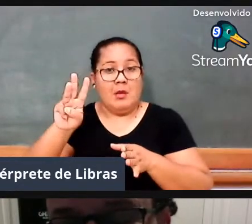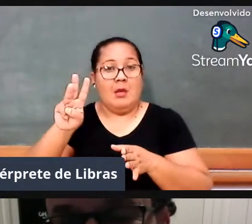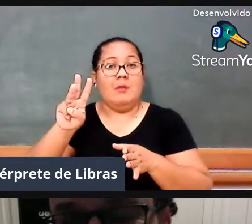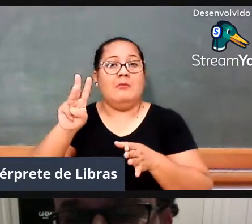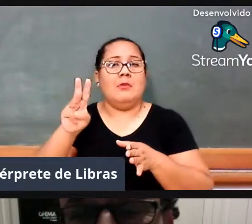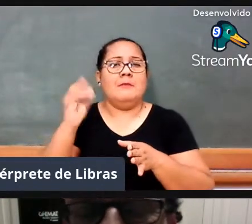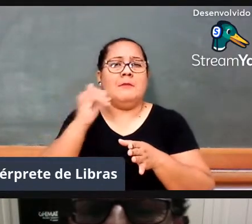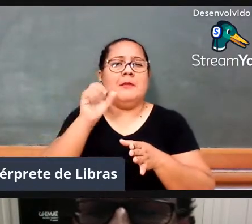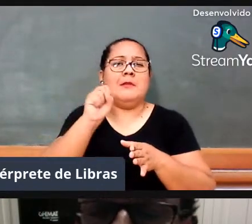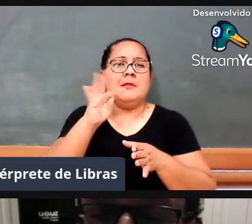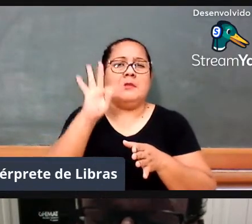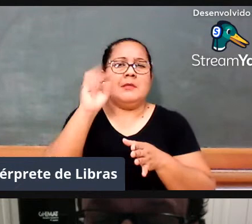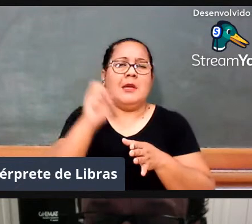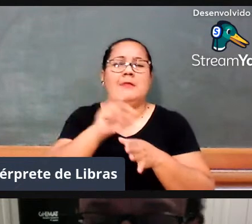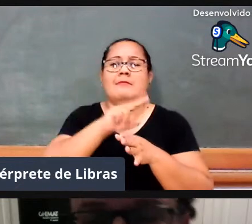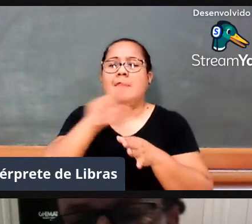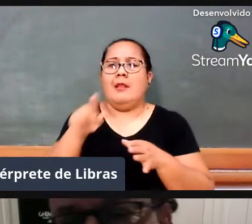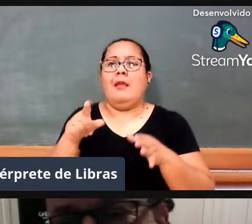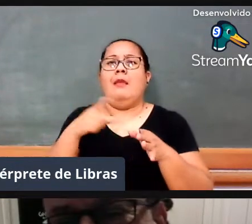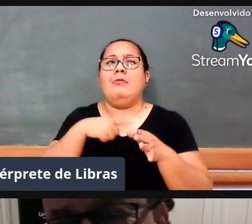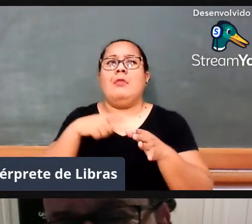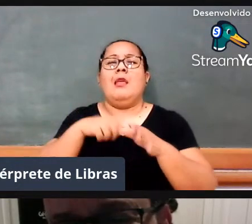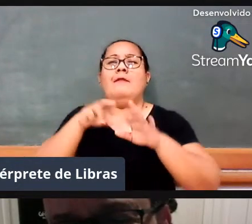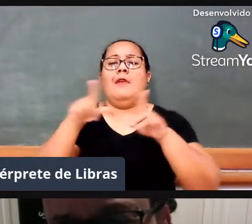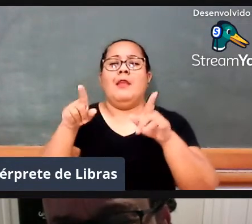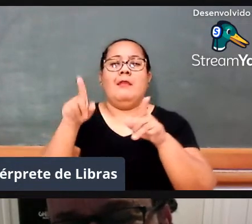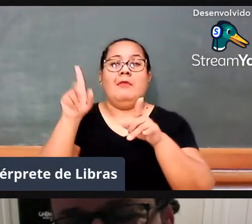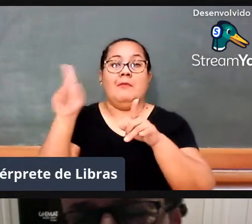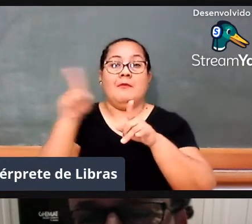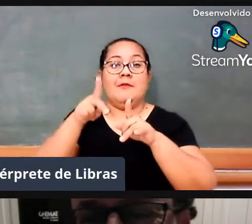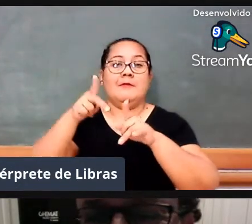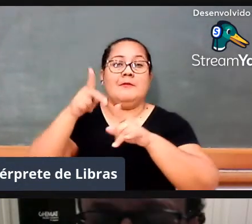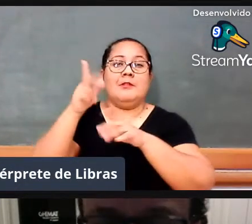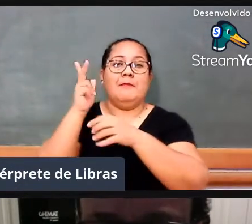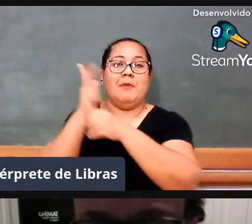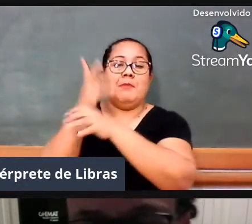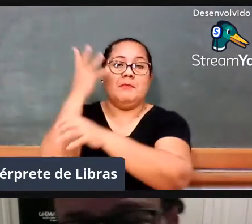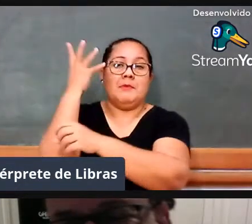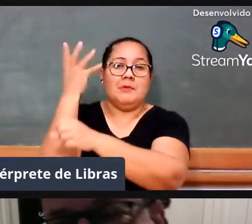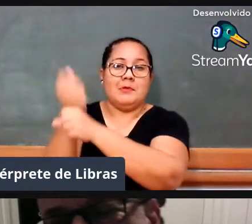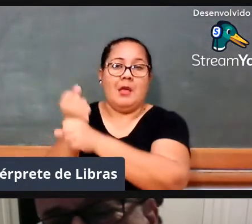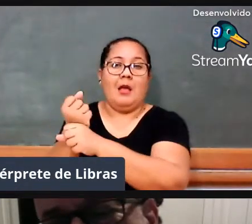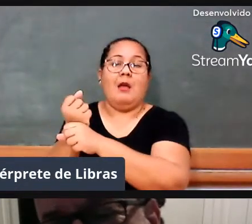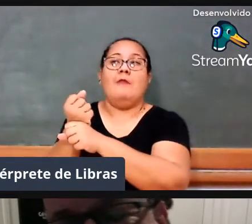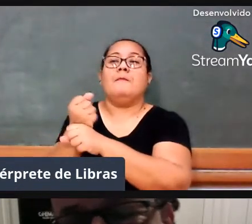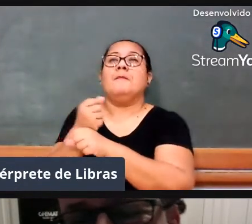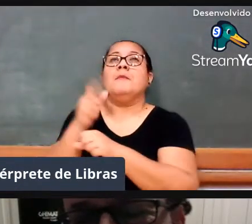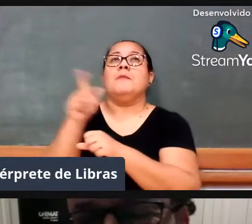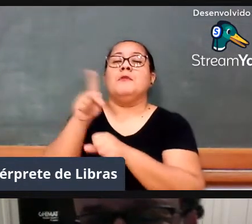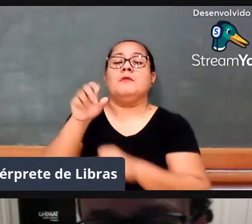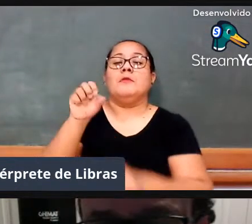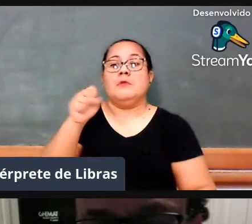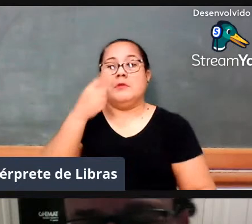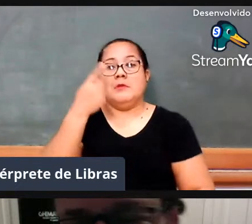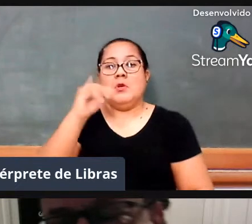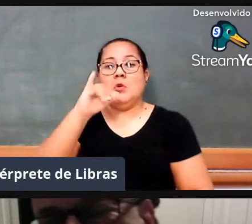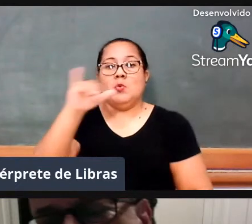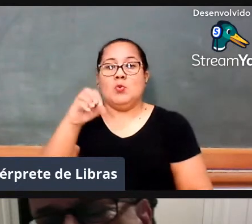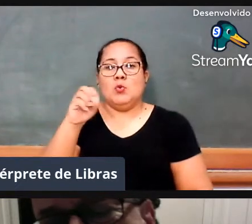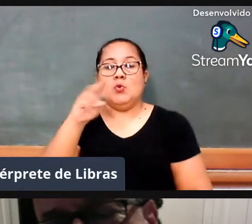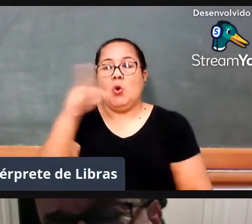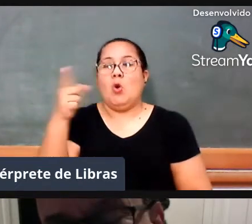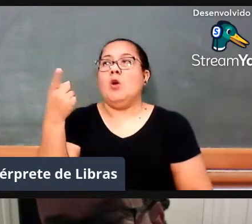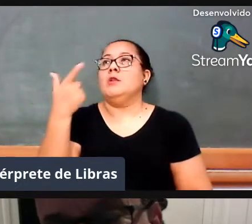site, há falas gravadas de professores, falas do professor São Jorge, falas do professor Ubiratã D